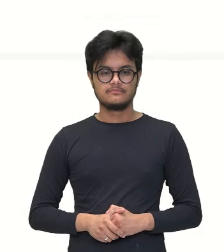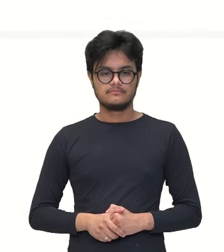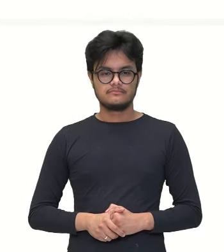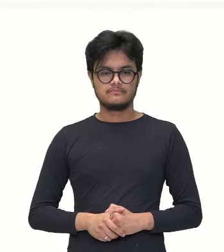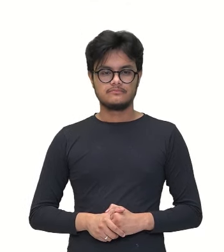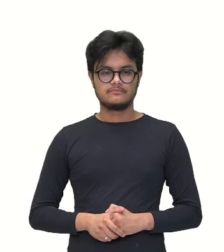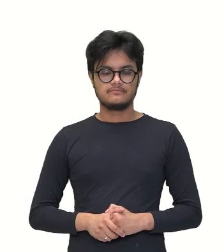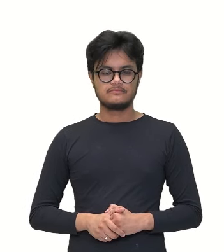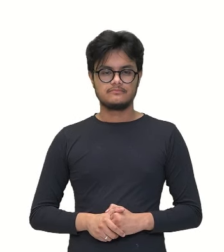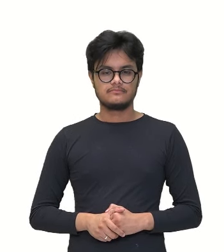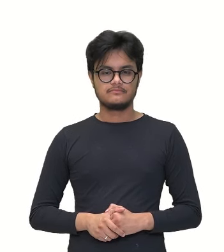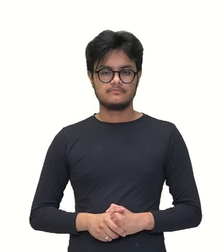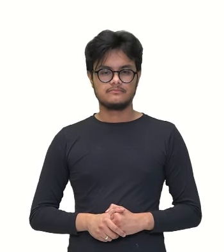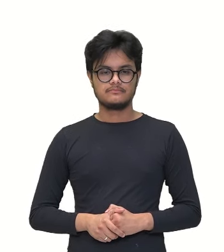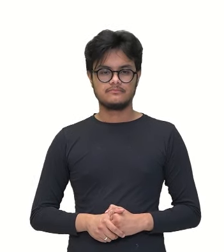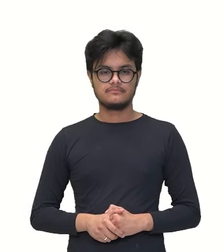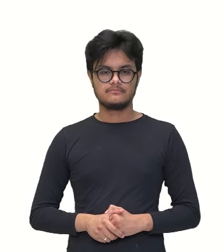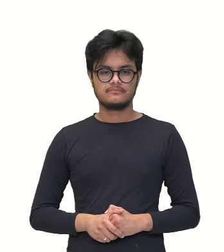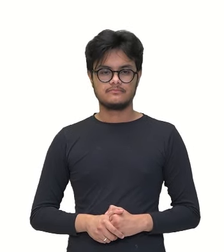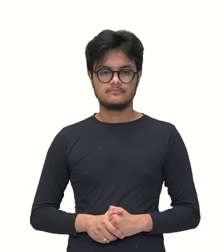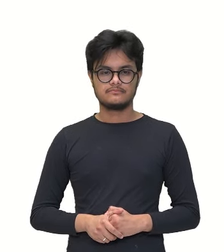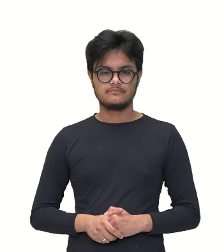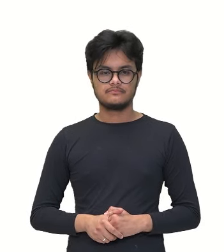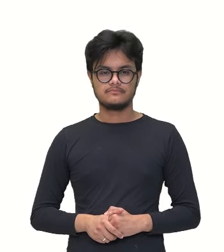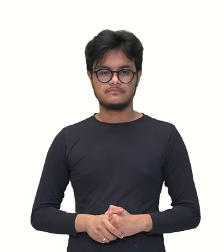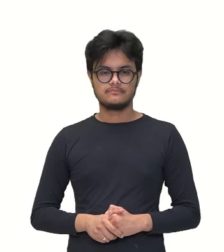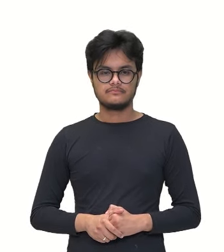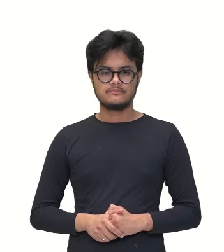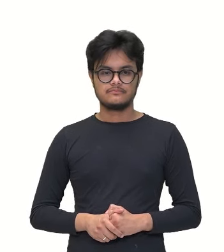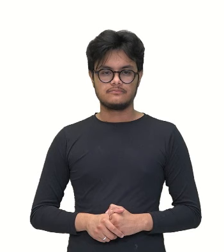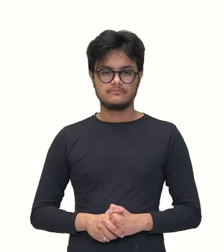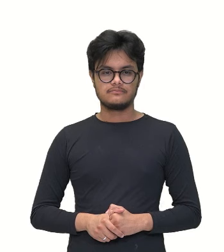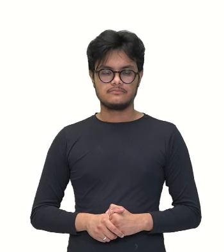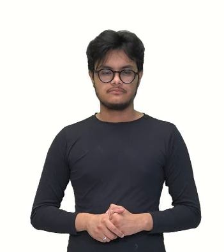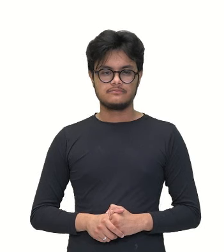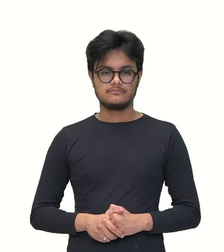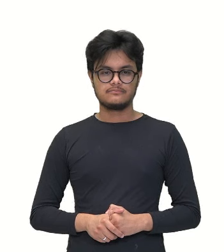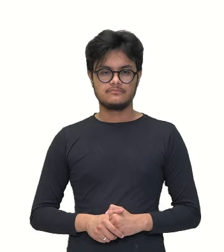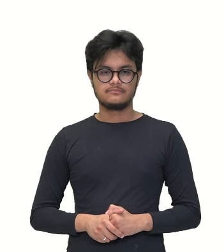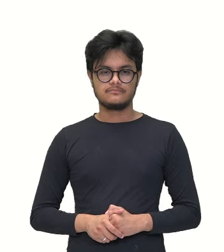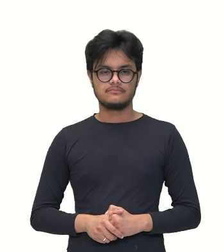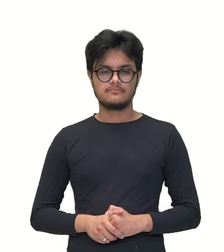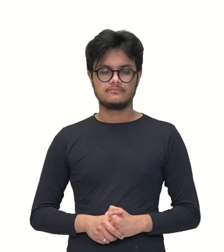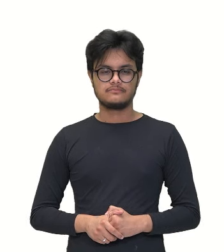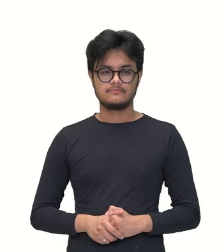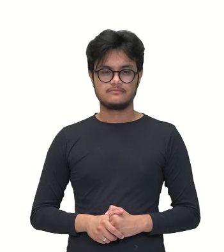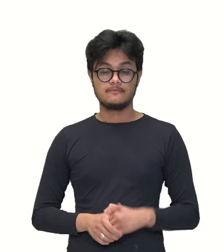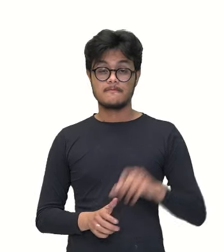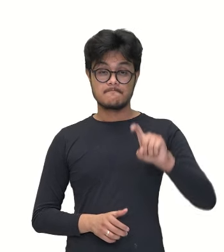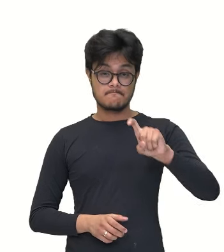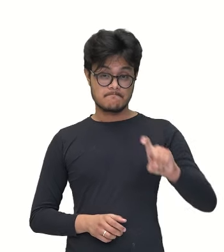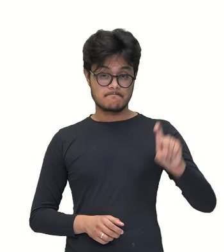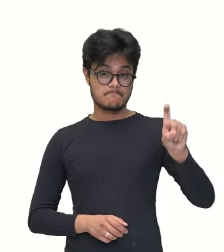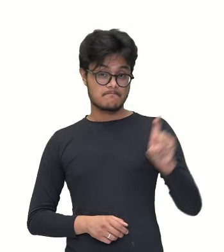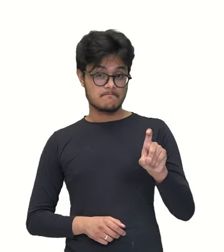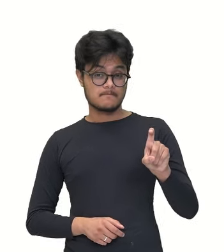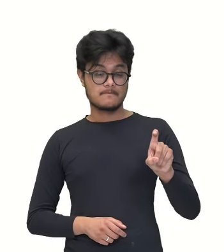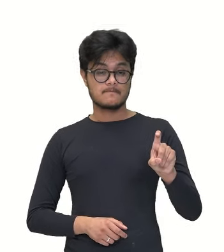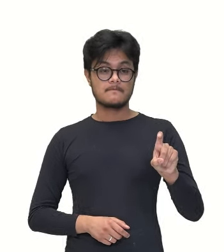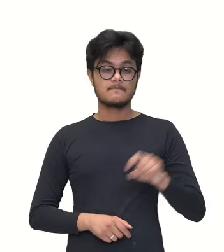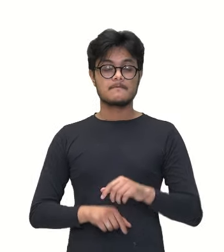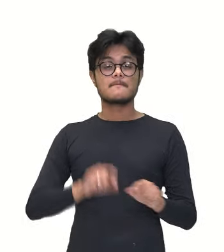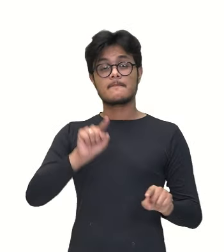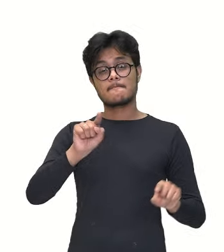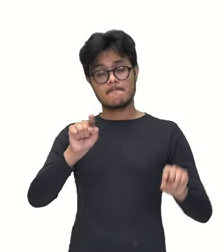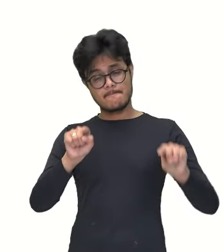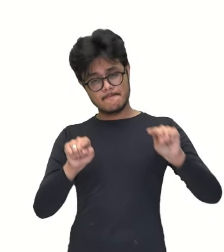Aí, vamos continuar aqui essa conta, né? A gente vai ter aqui o valor de x, que é o que eu